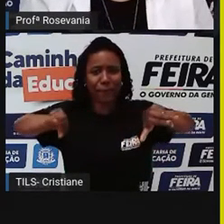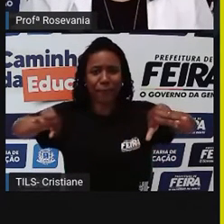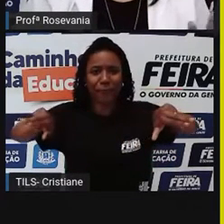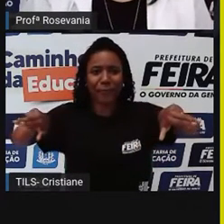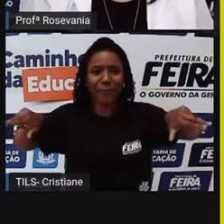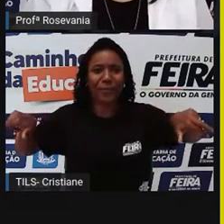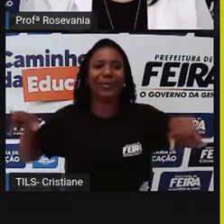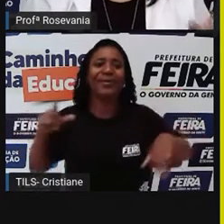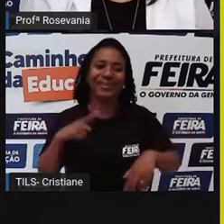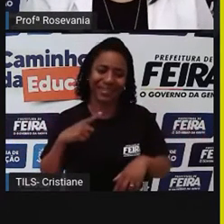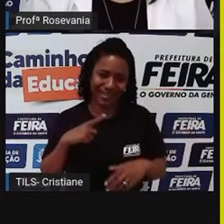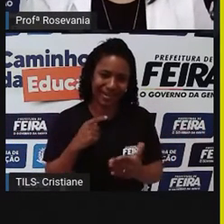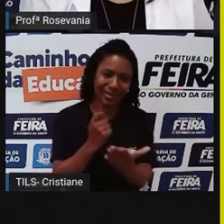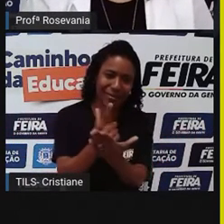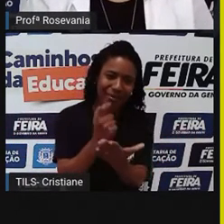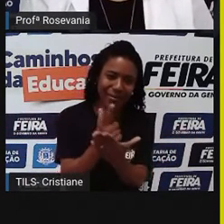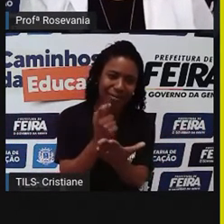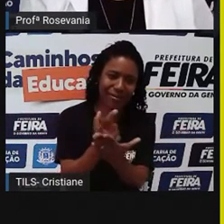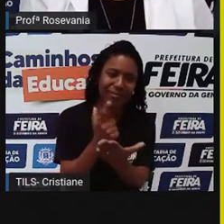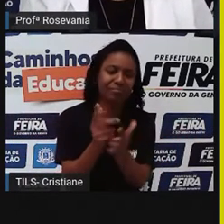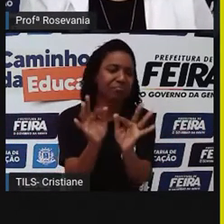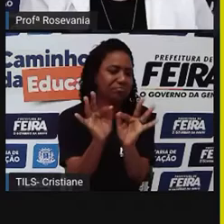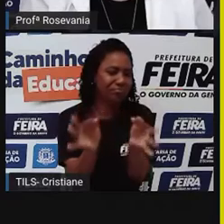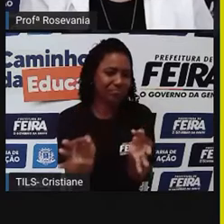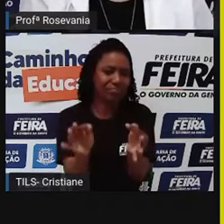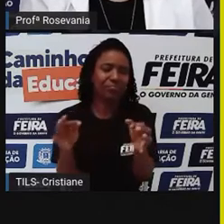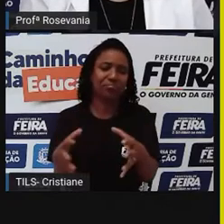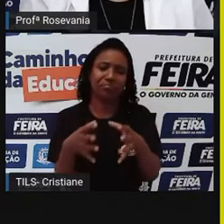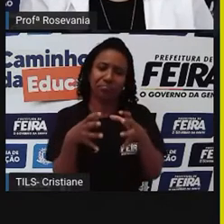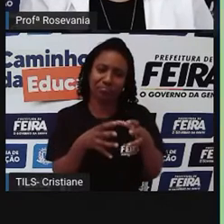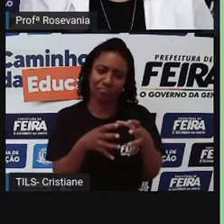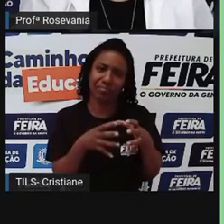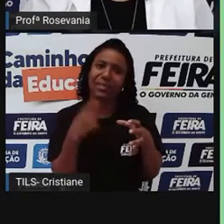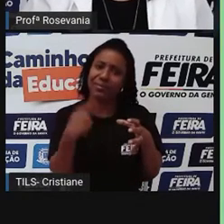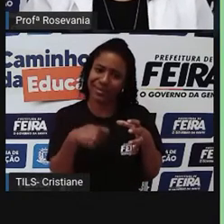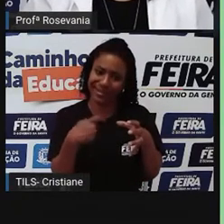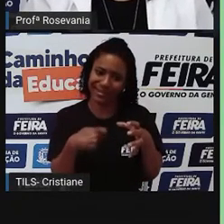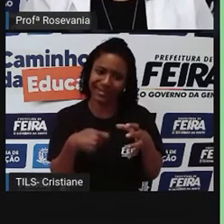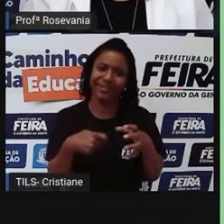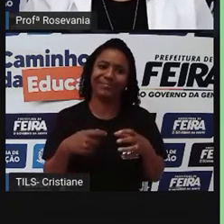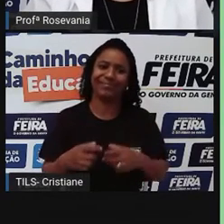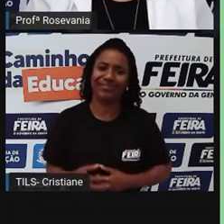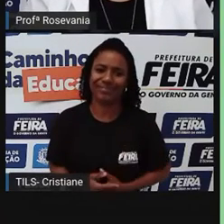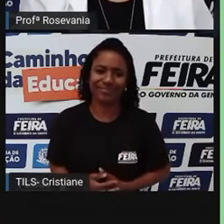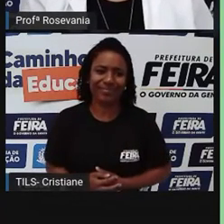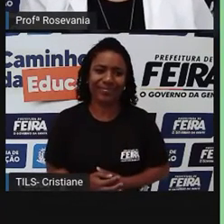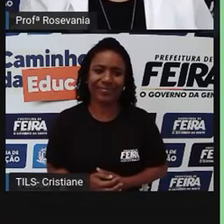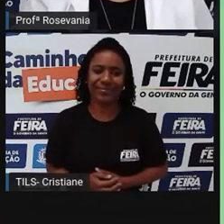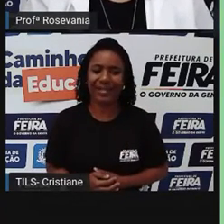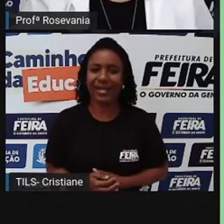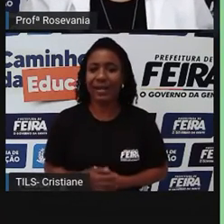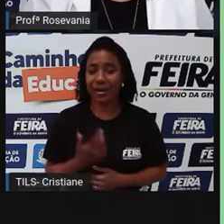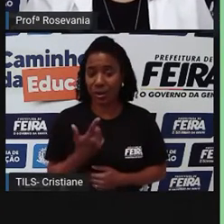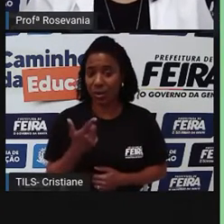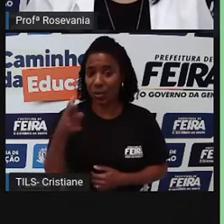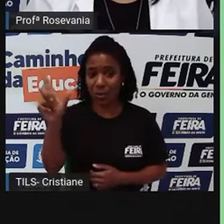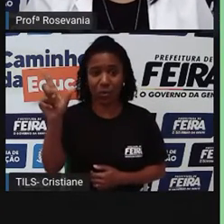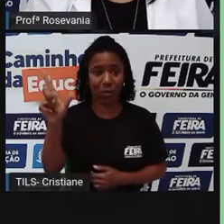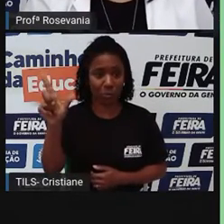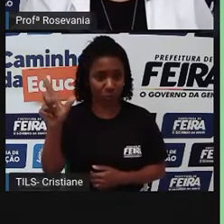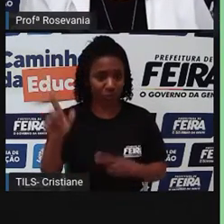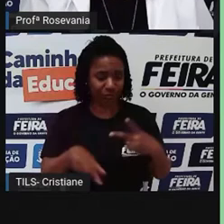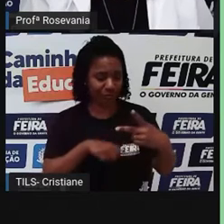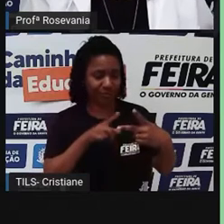quantidade pequena de coisas e vai para casa, né, de acordo com a nossa necessidade ali. Outro comércio bastante comum é o